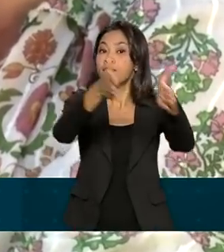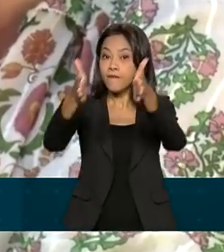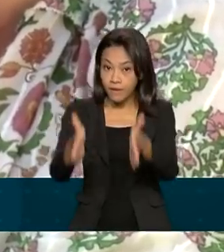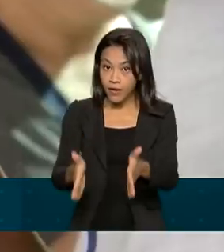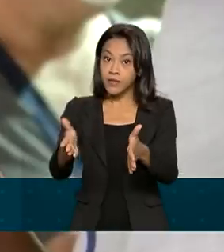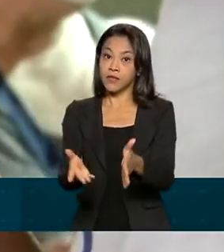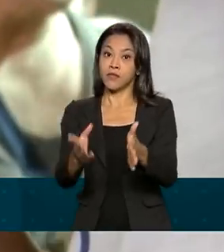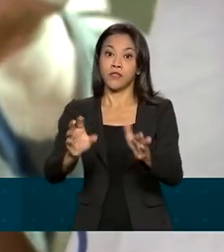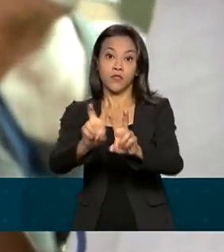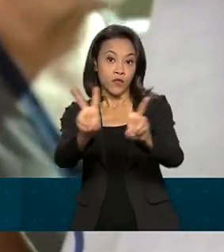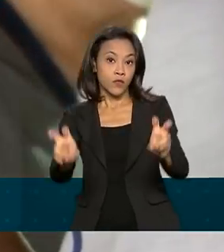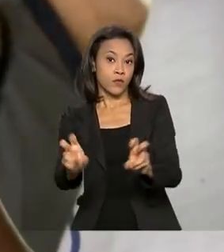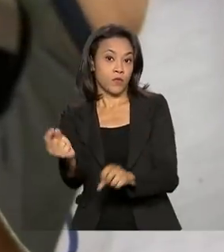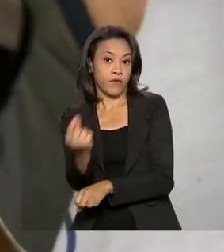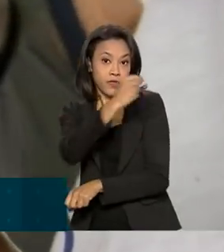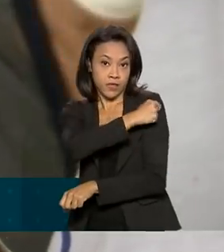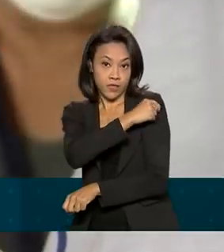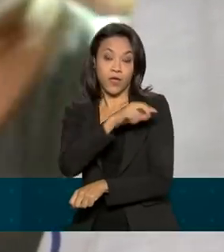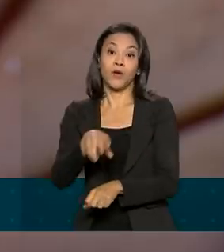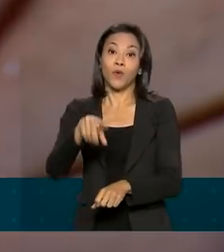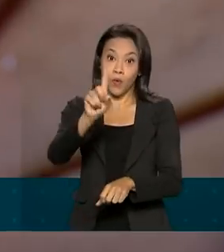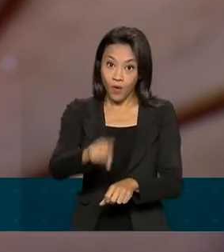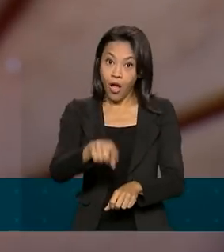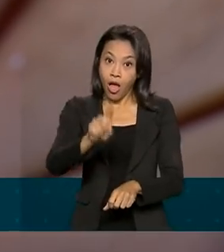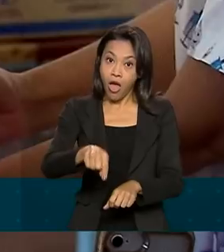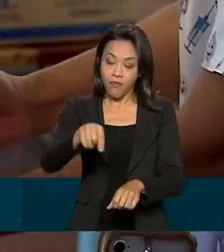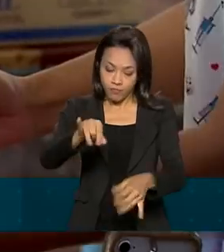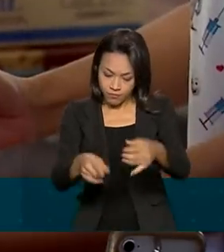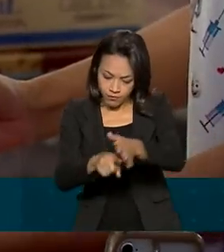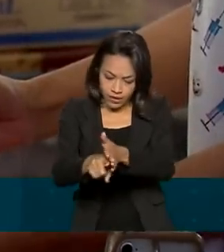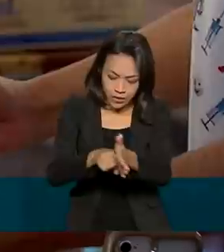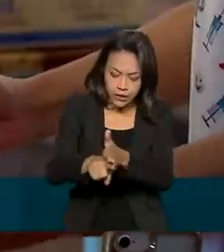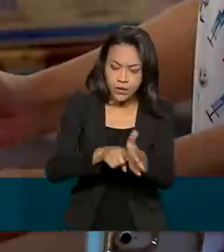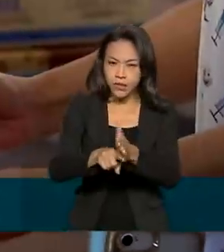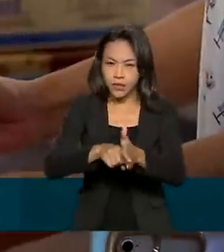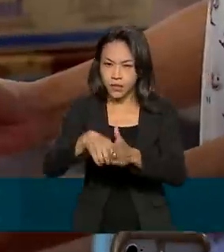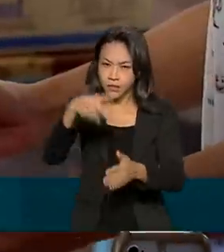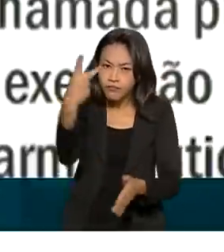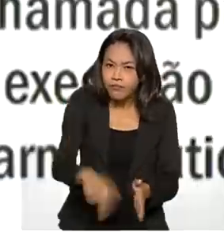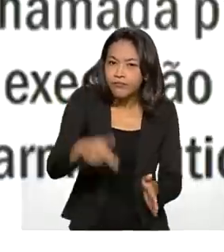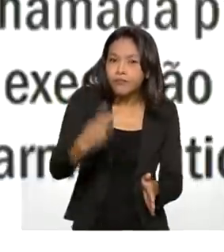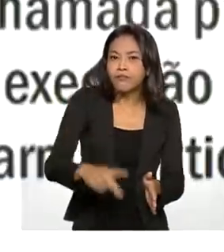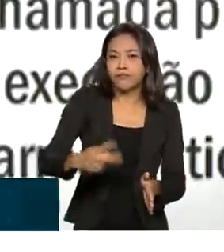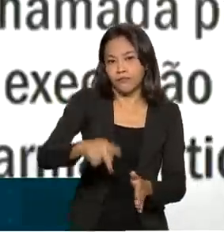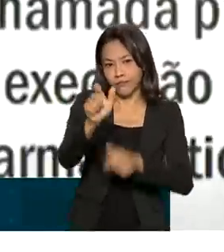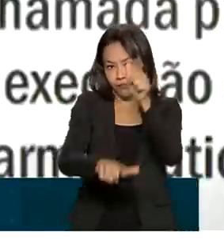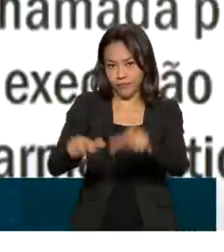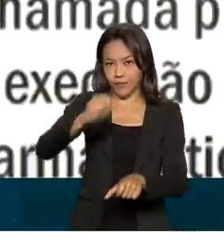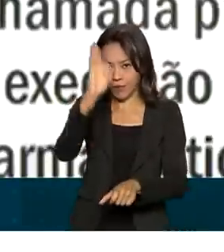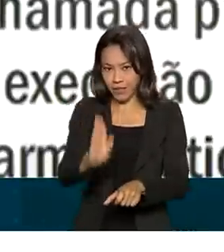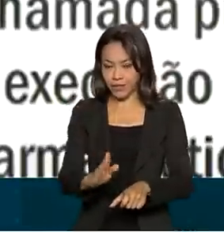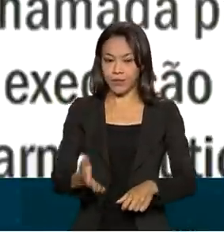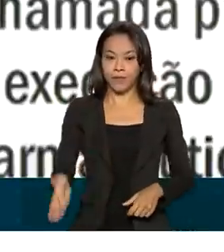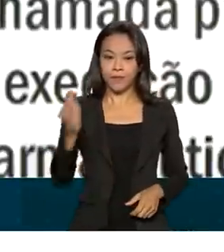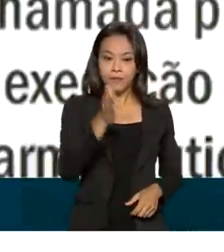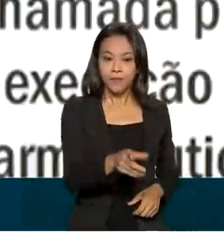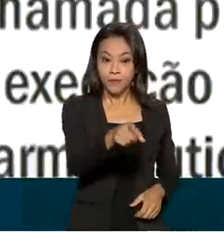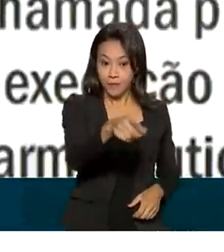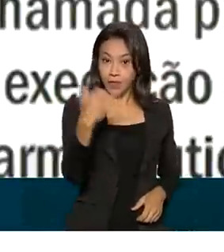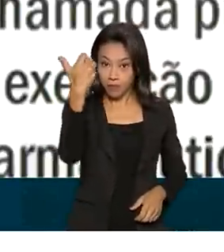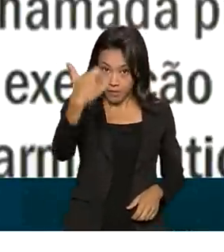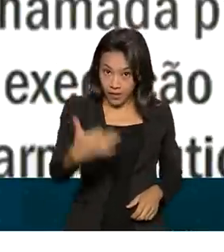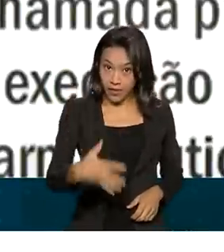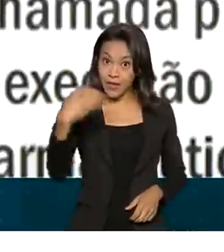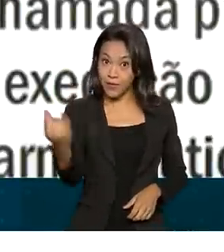-19, com insumo farmacêutico ativo desenvolvido por pesquisadores brasileiros. Isso é extremamente importante, é o governo